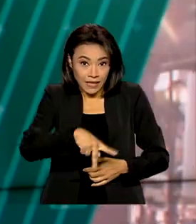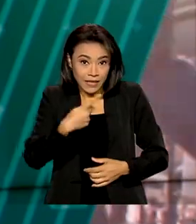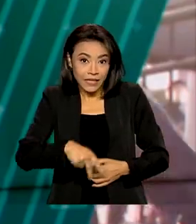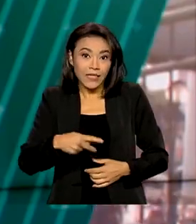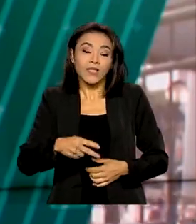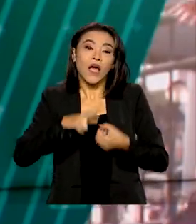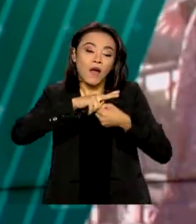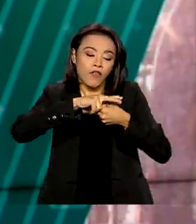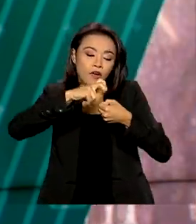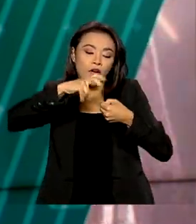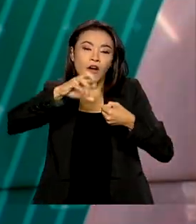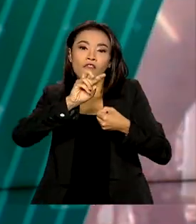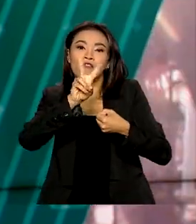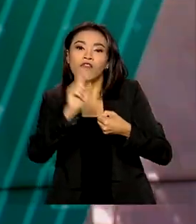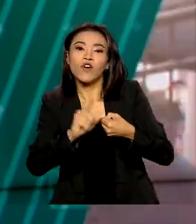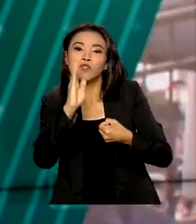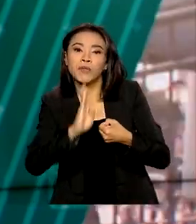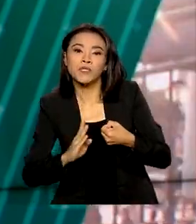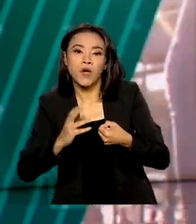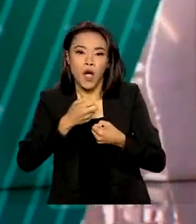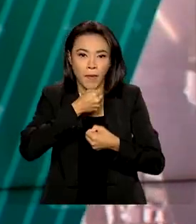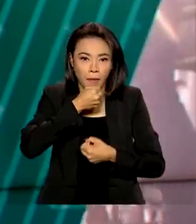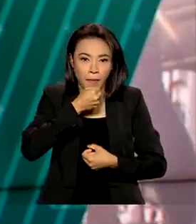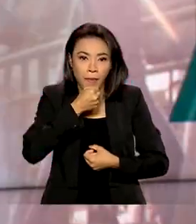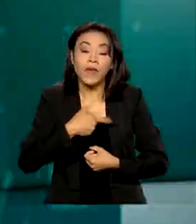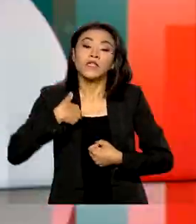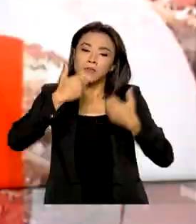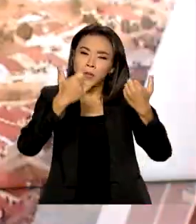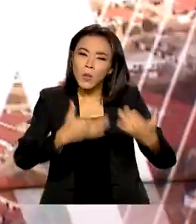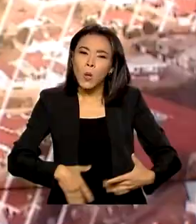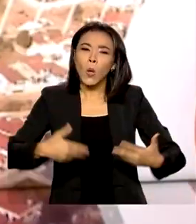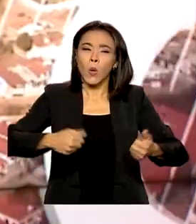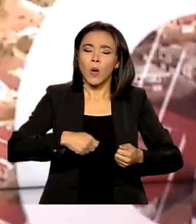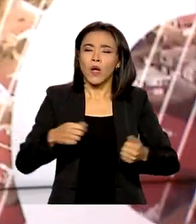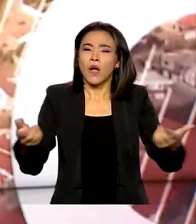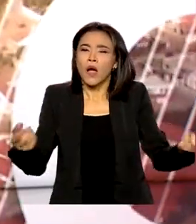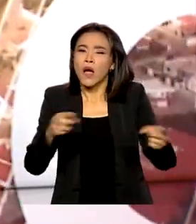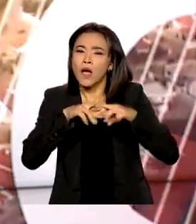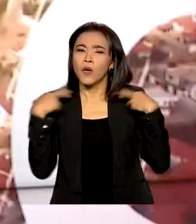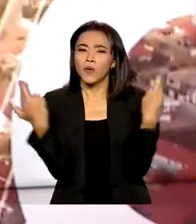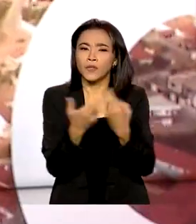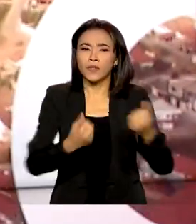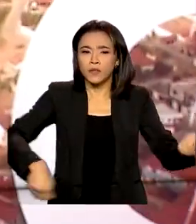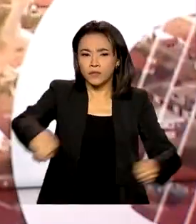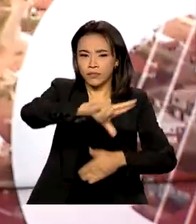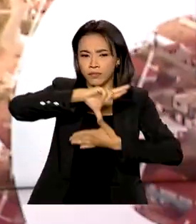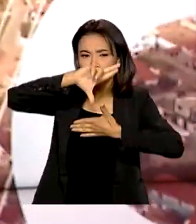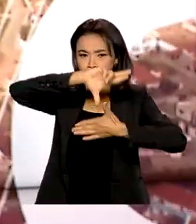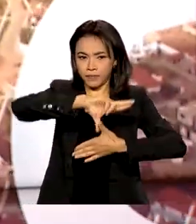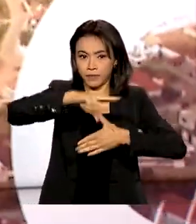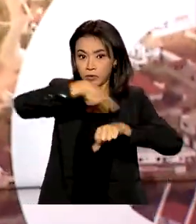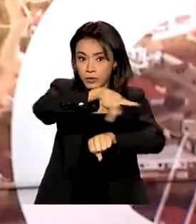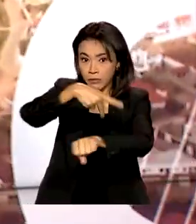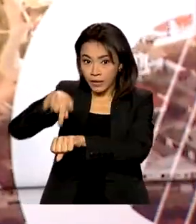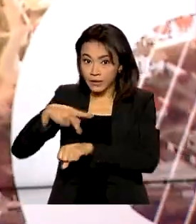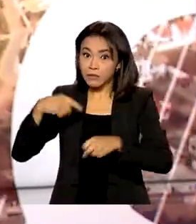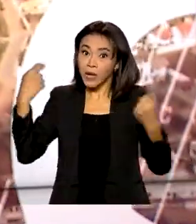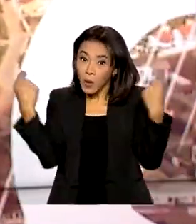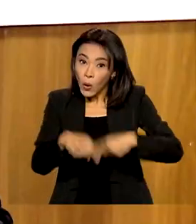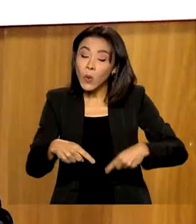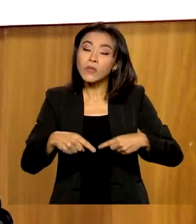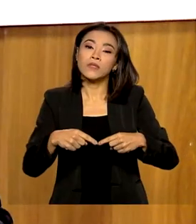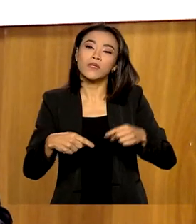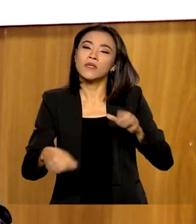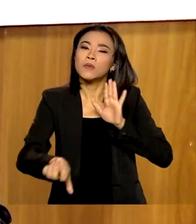Brasil. O ministro destacou a reunião com países da América Latina para combater o combate ao crime organizado transnacional.